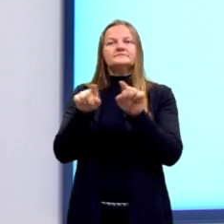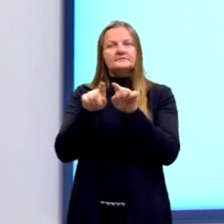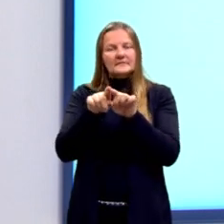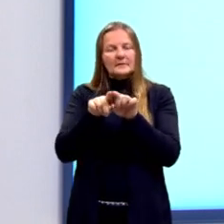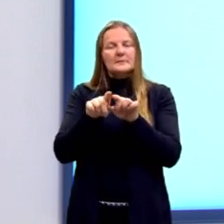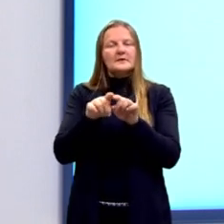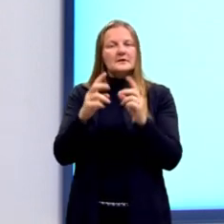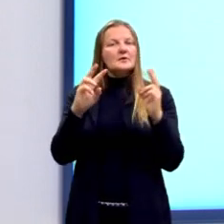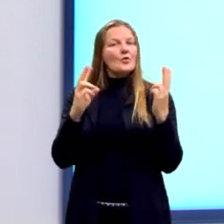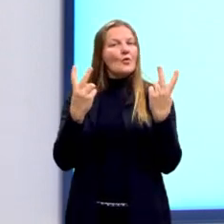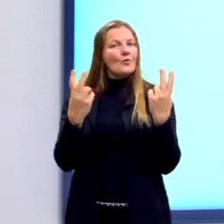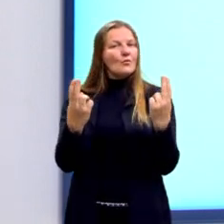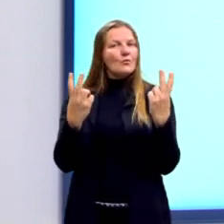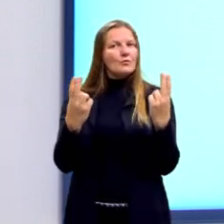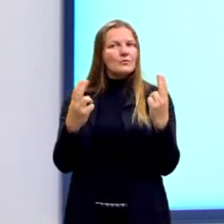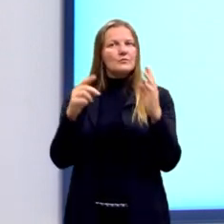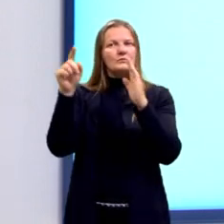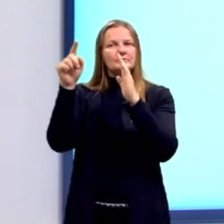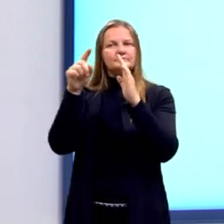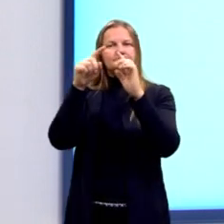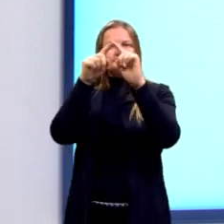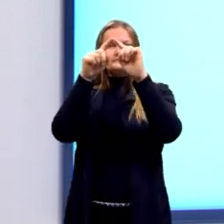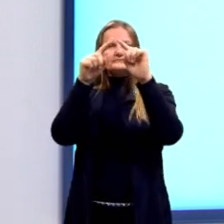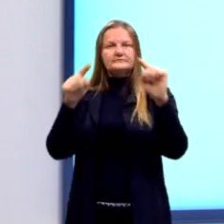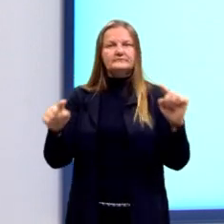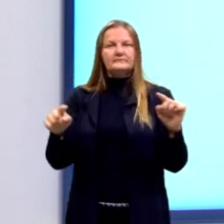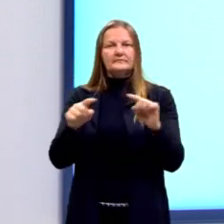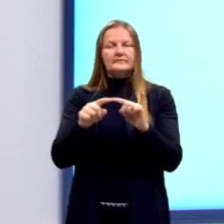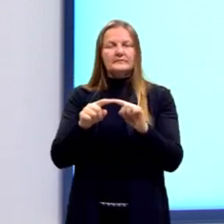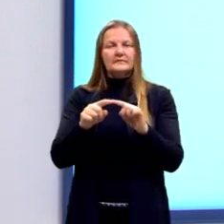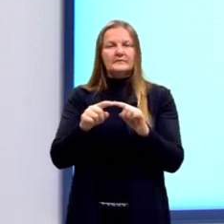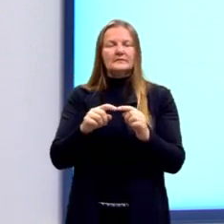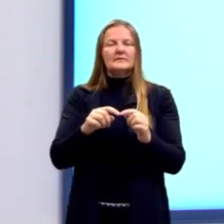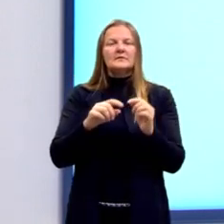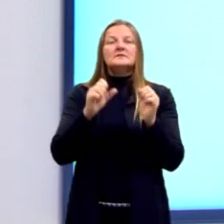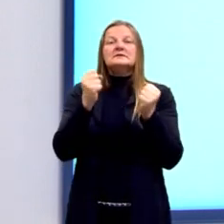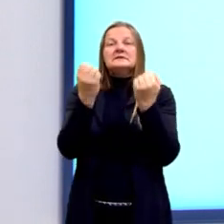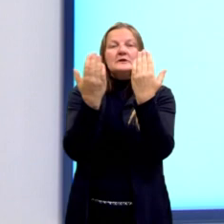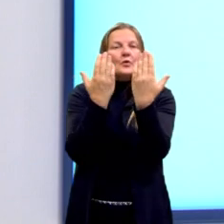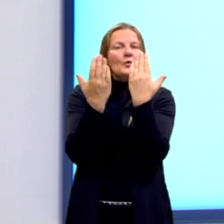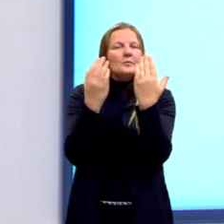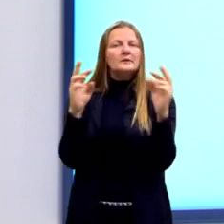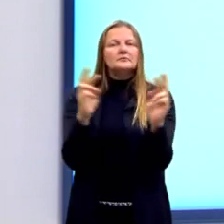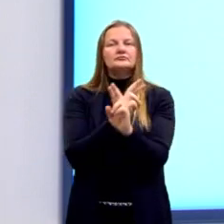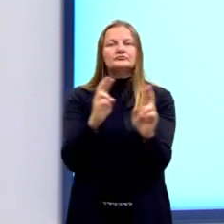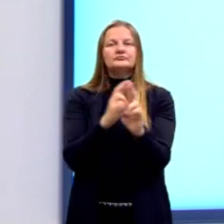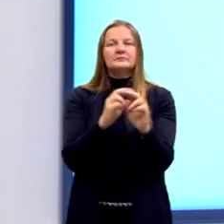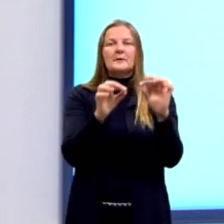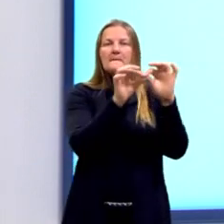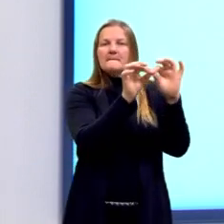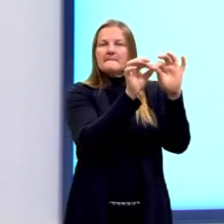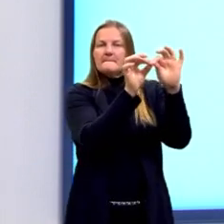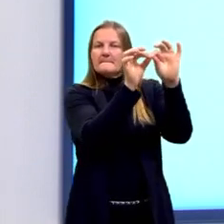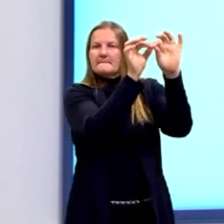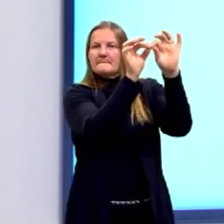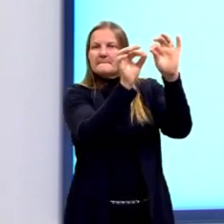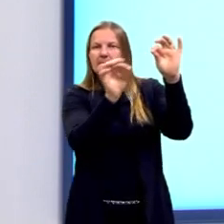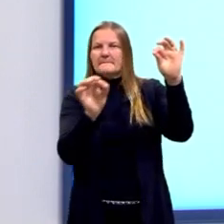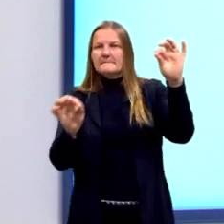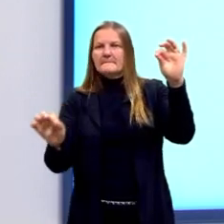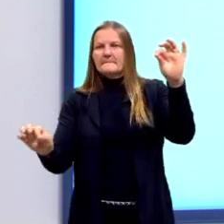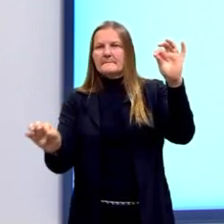triângulo retângulo, tá? Assim como se eu fizer a comparação com aquela haste maior de 6 metros.